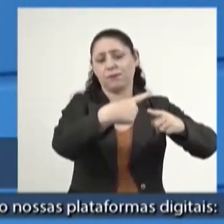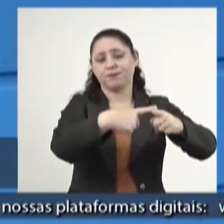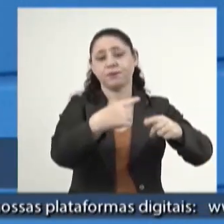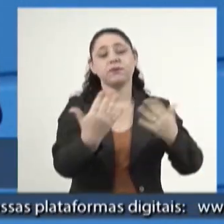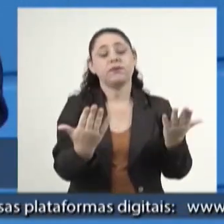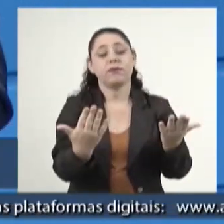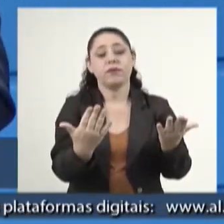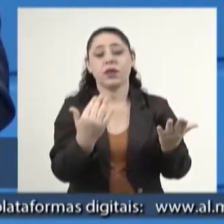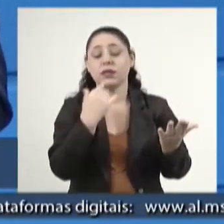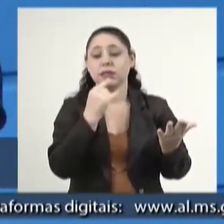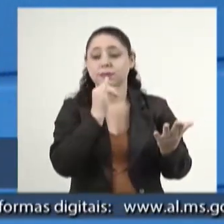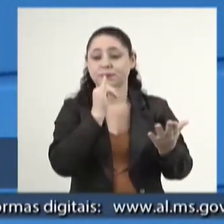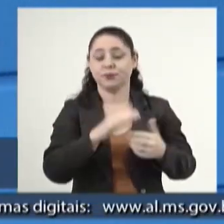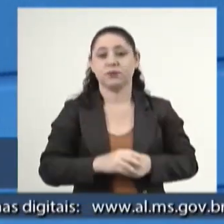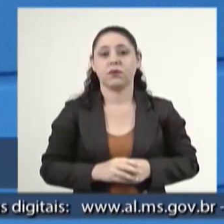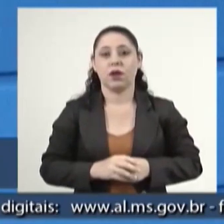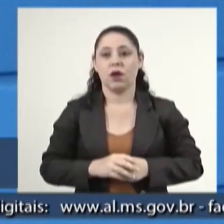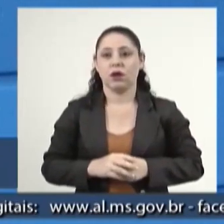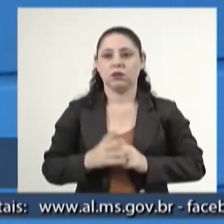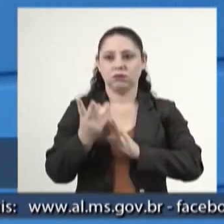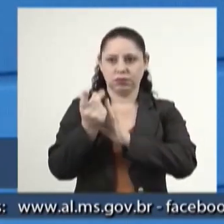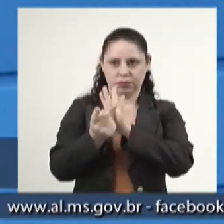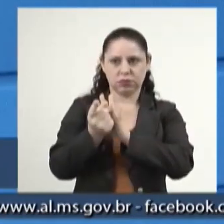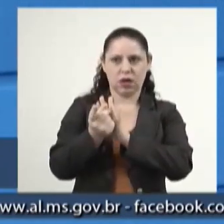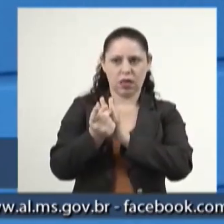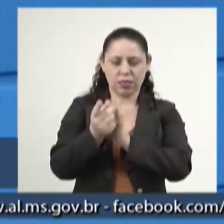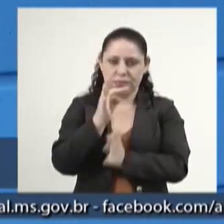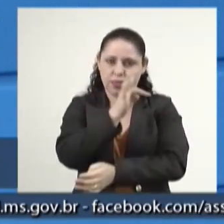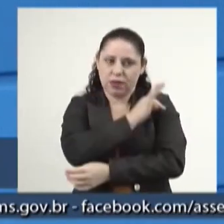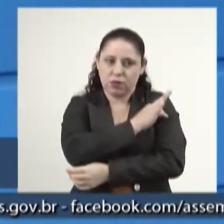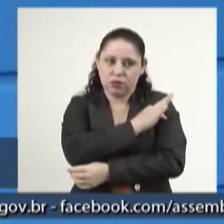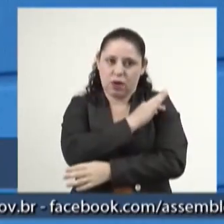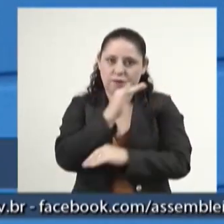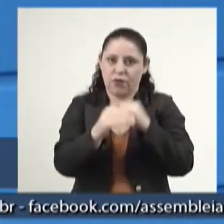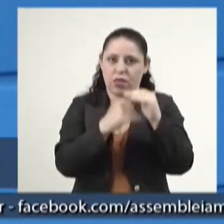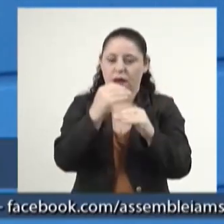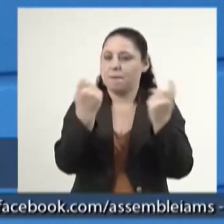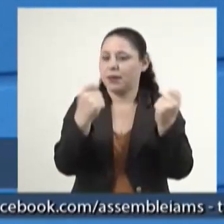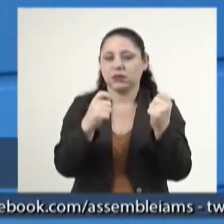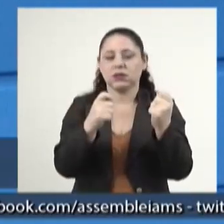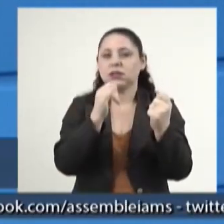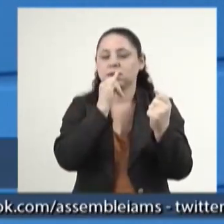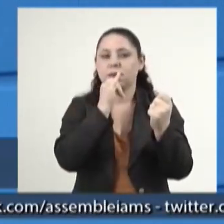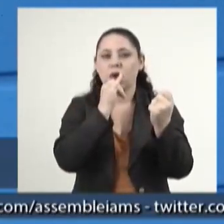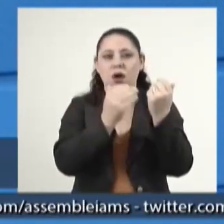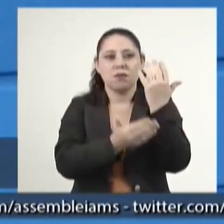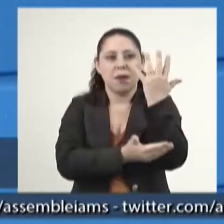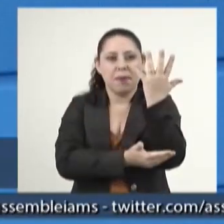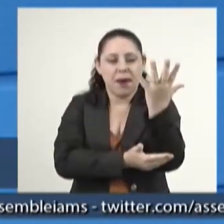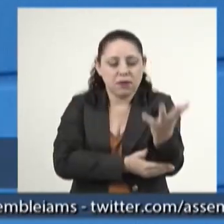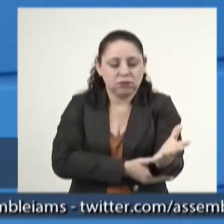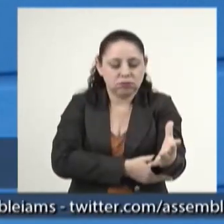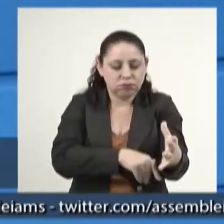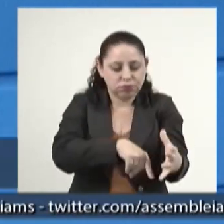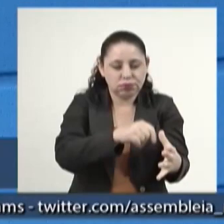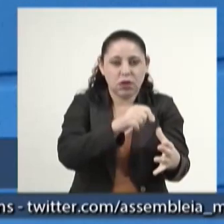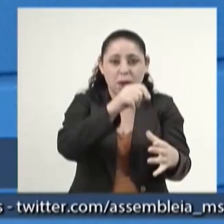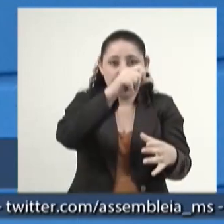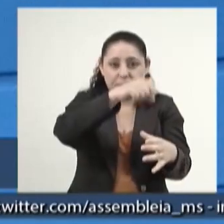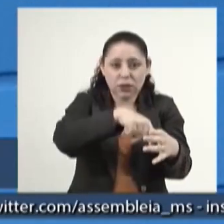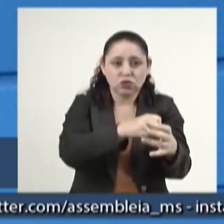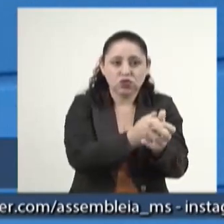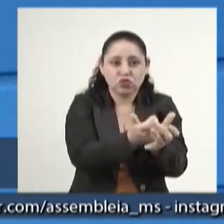com a euforia do valor e com a tecnologia avançada, que não precisa de derrubar mato para poder plantar soja,